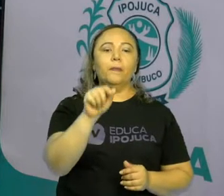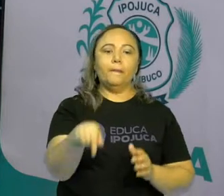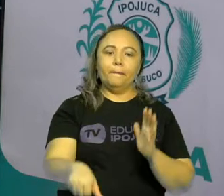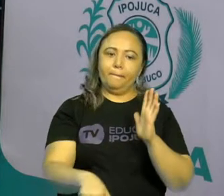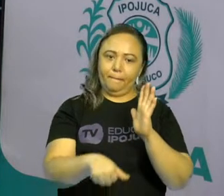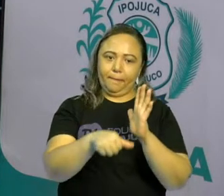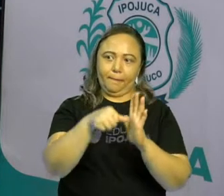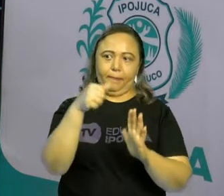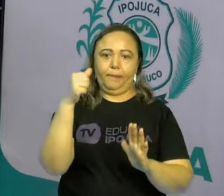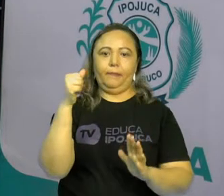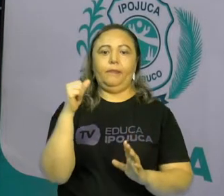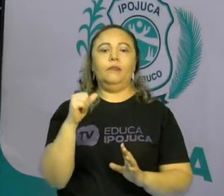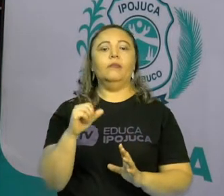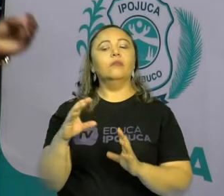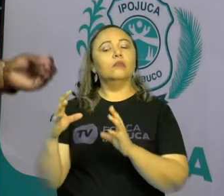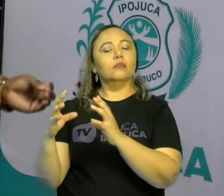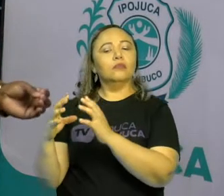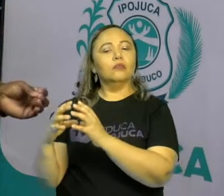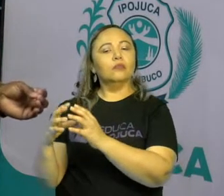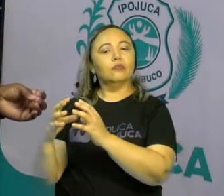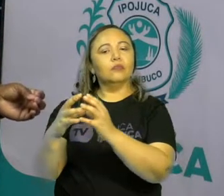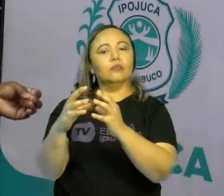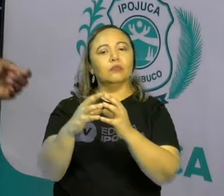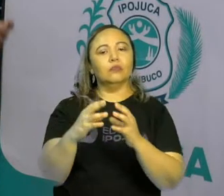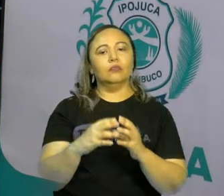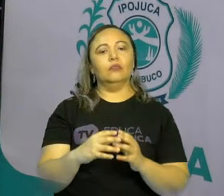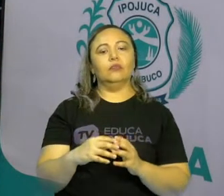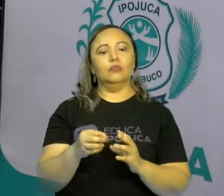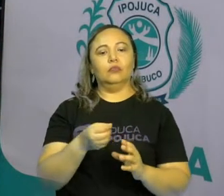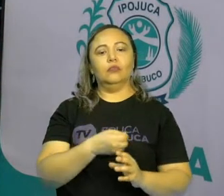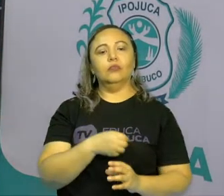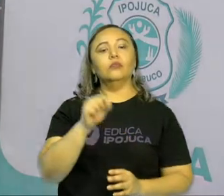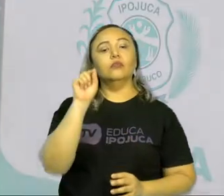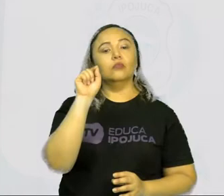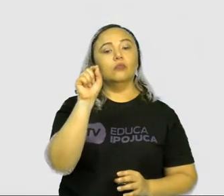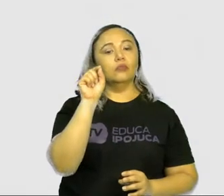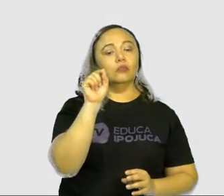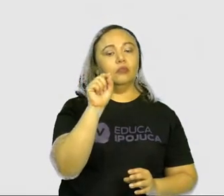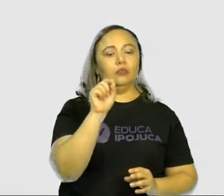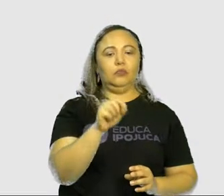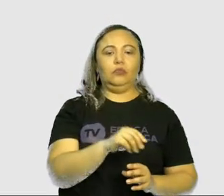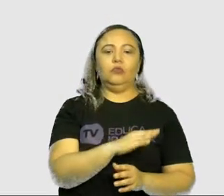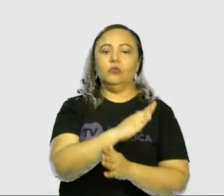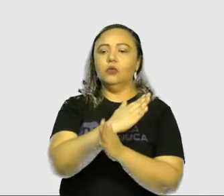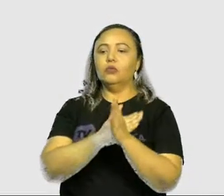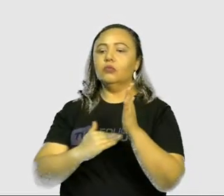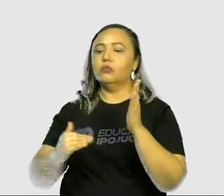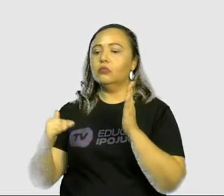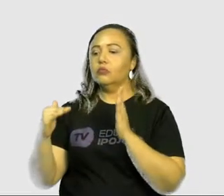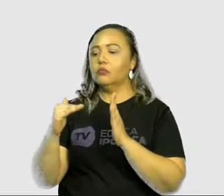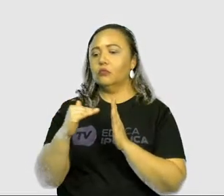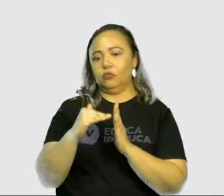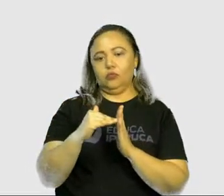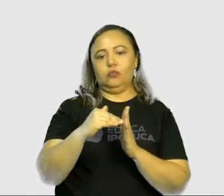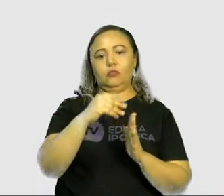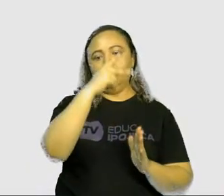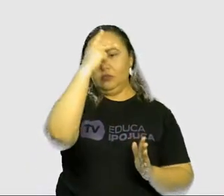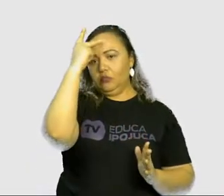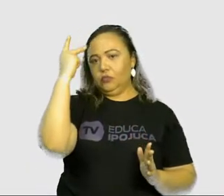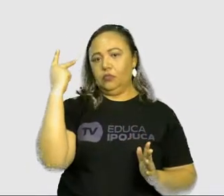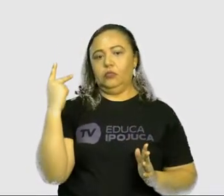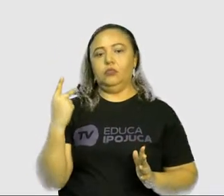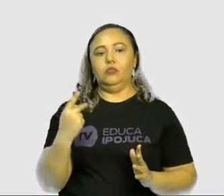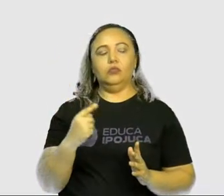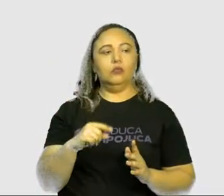Primeiramente, o que é comunidade? Então, vamos lá. Comunidade é todo grupo de pessoas